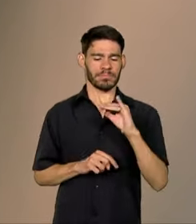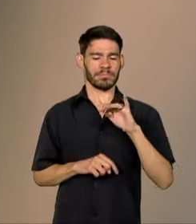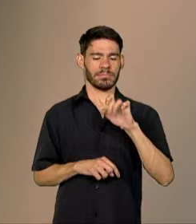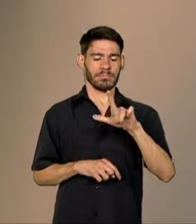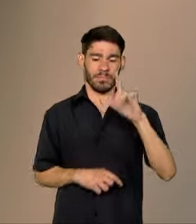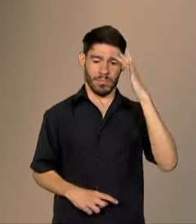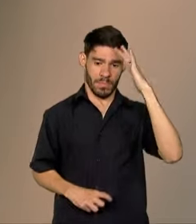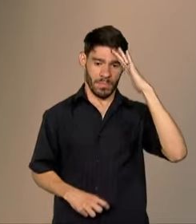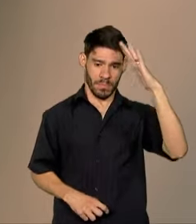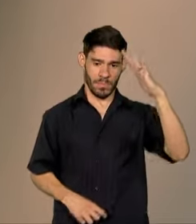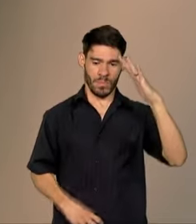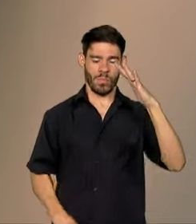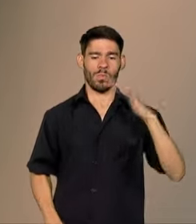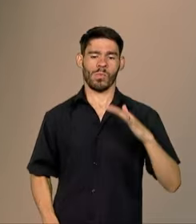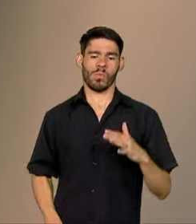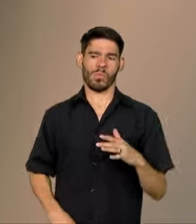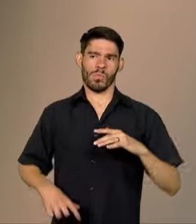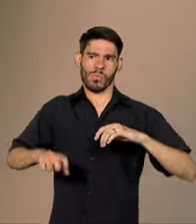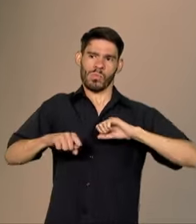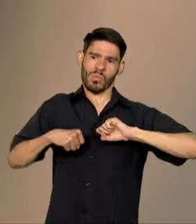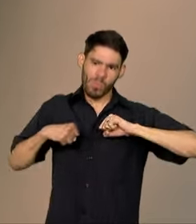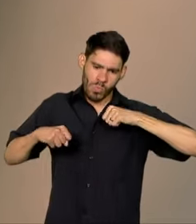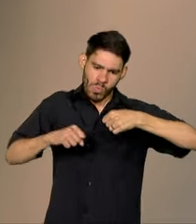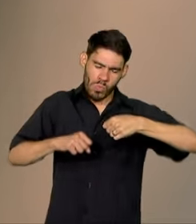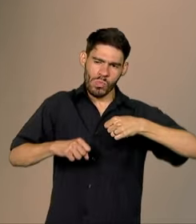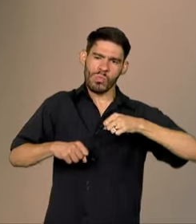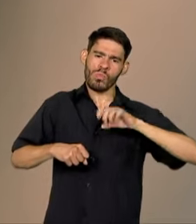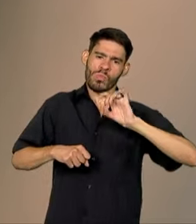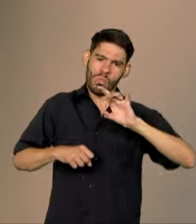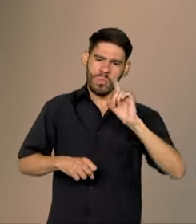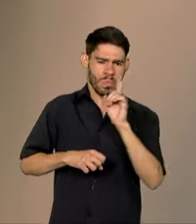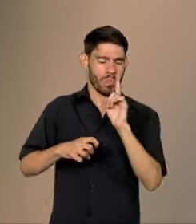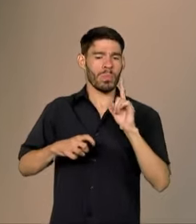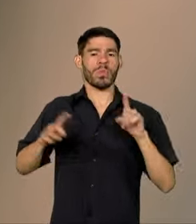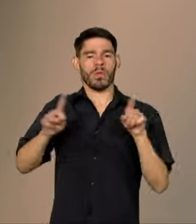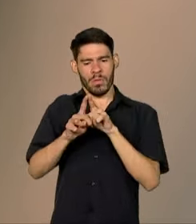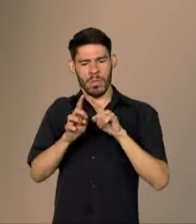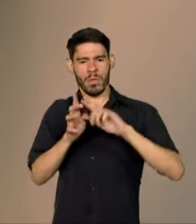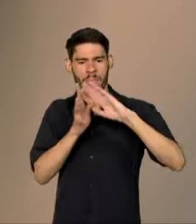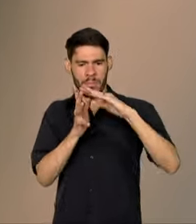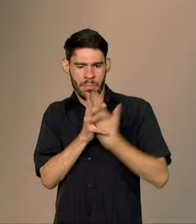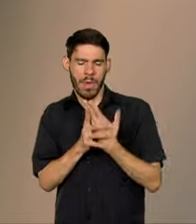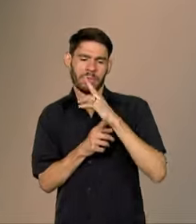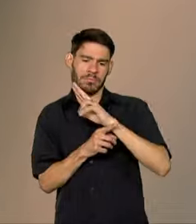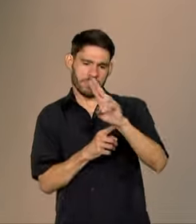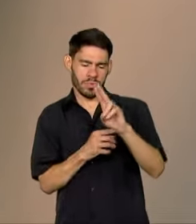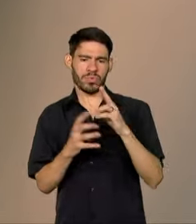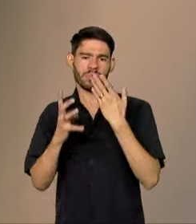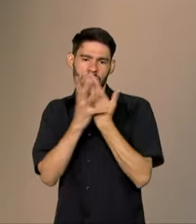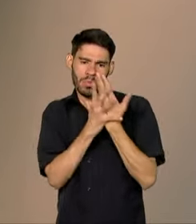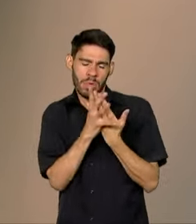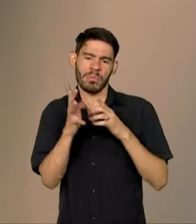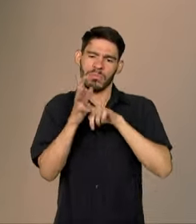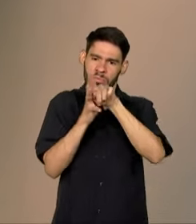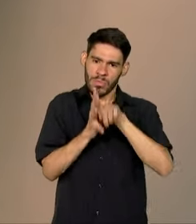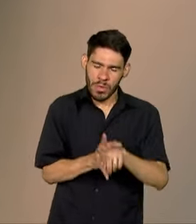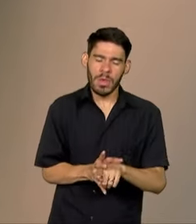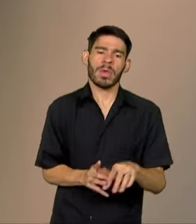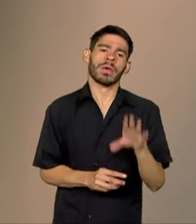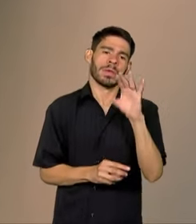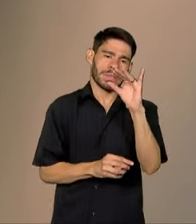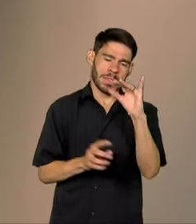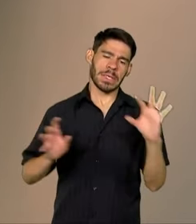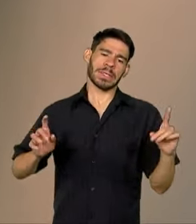inclusive, não só do ativismo, mas também das universidades, da academia, da ciência, são